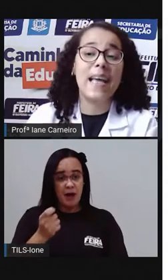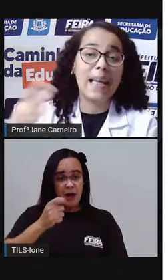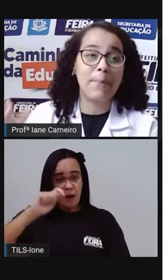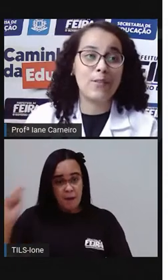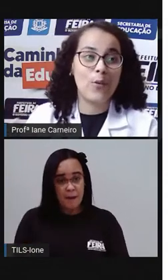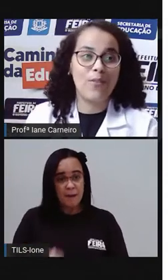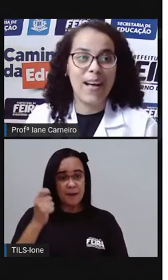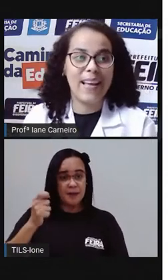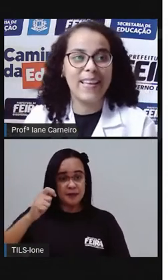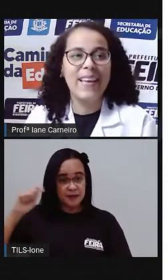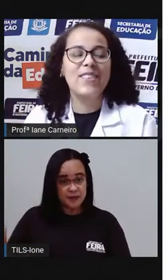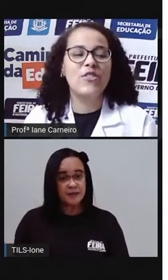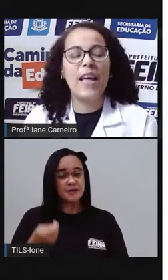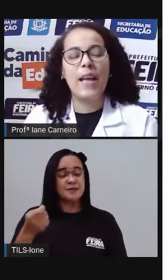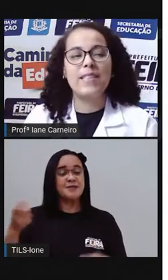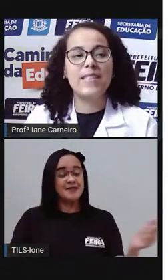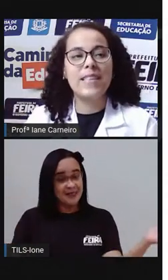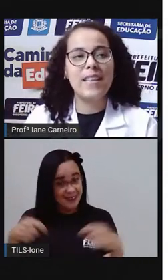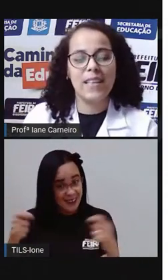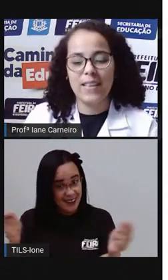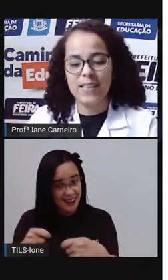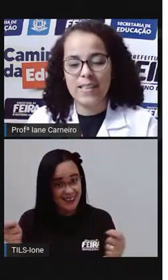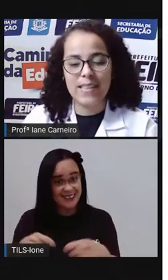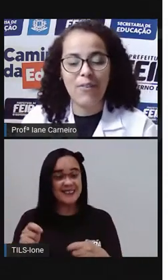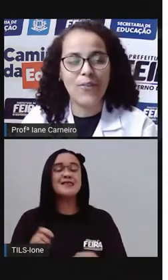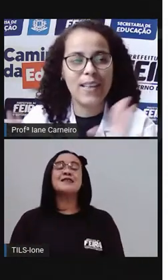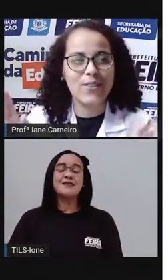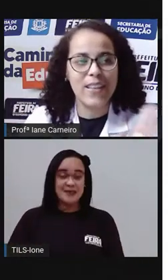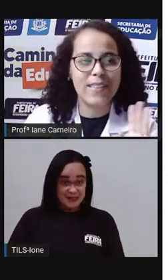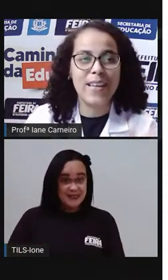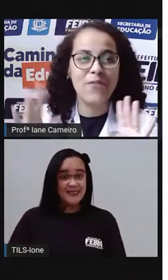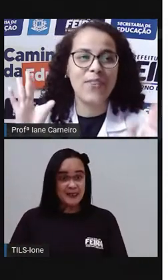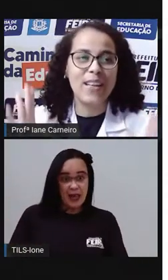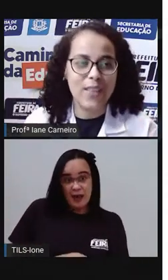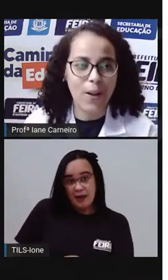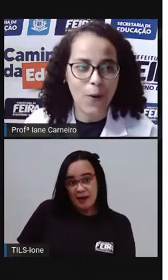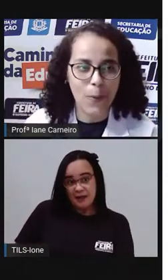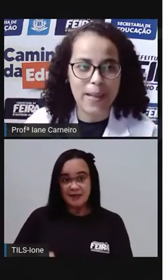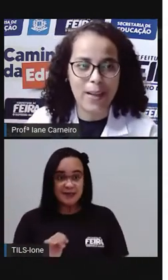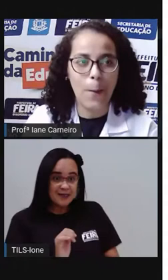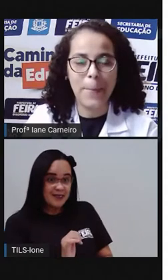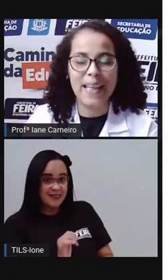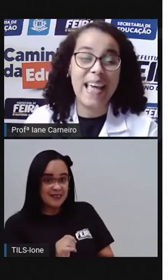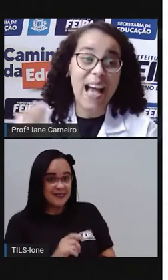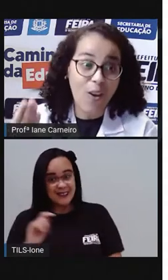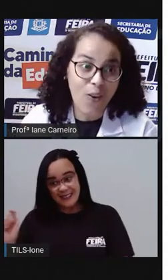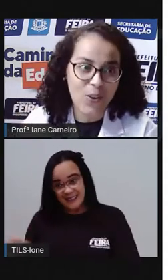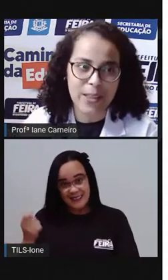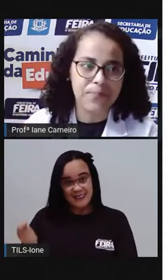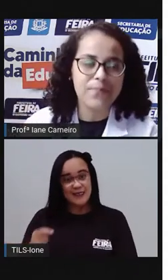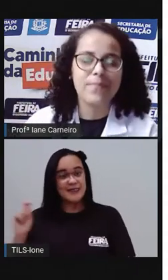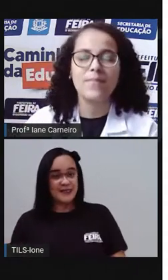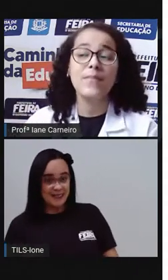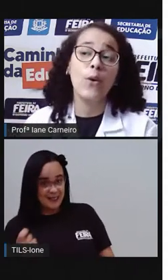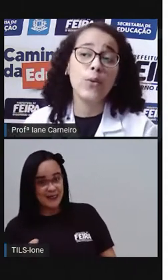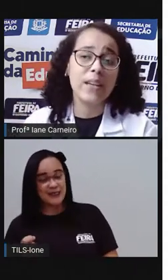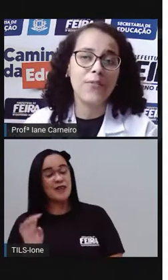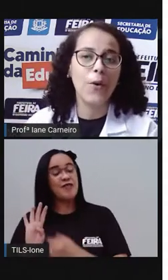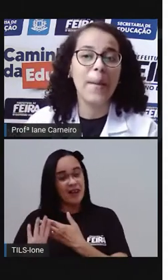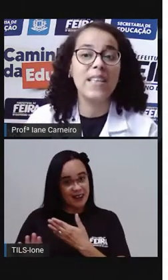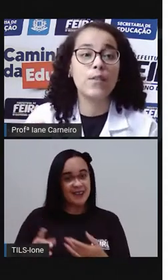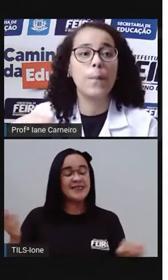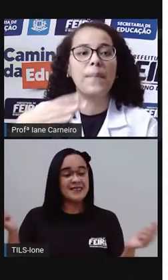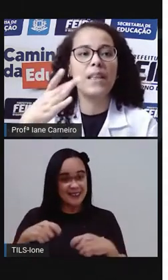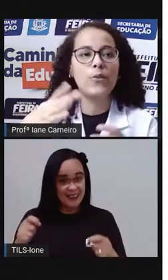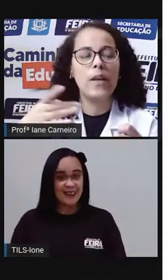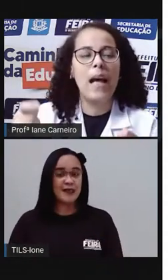e aí a pessoa vai se safando, se livrando da cobra, da cobrinha, que é a corda. Outra